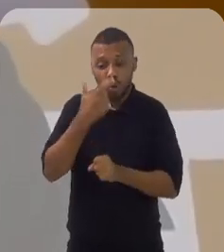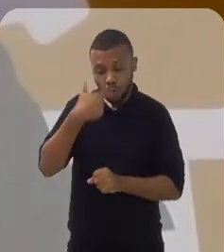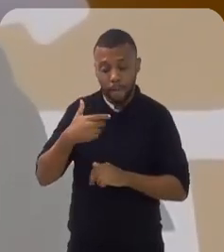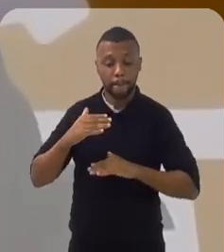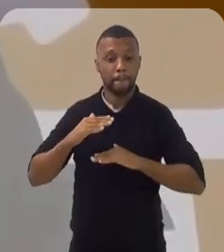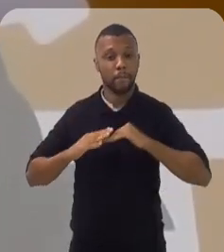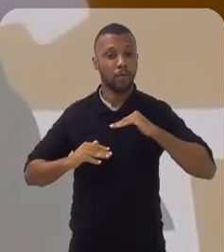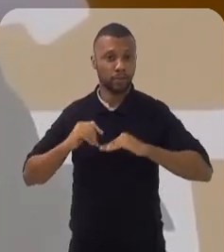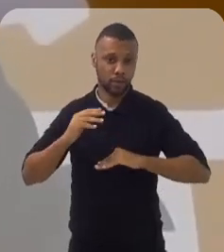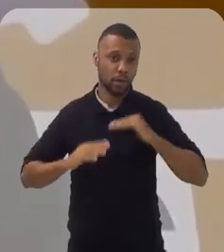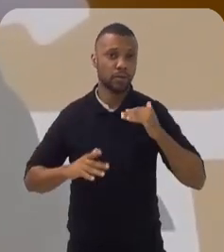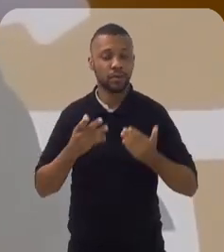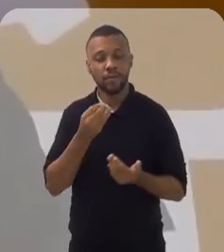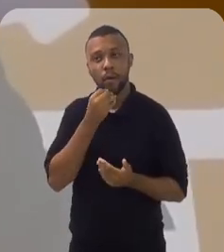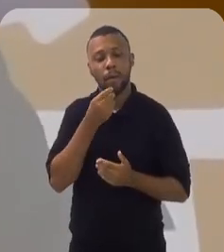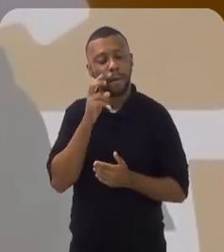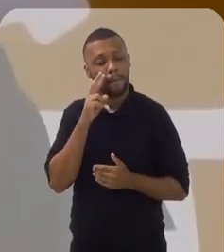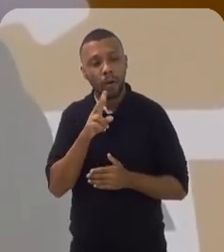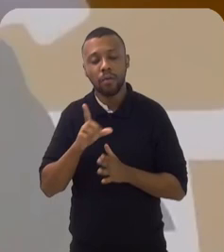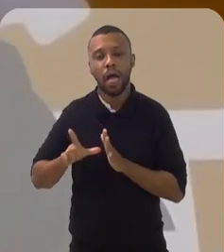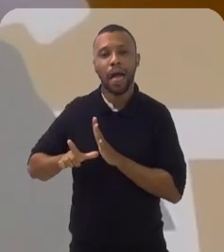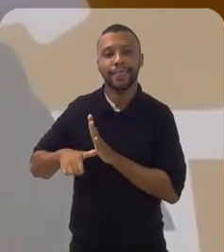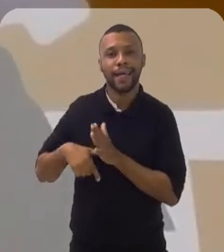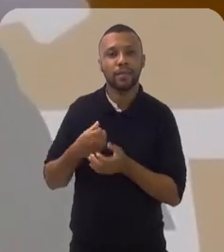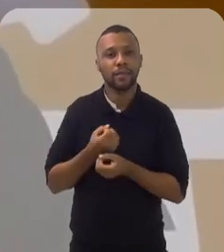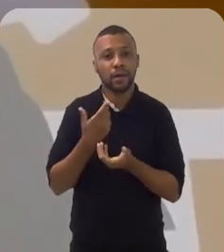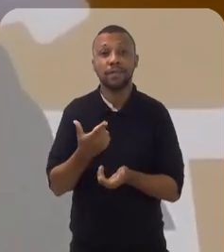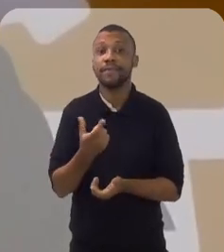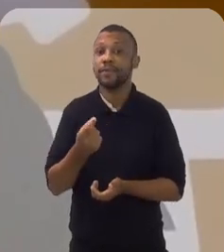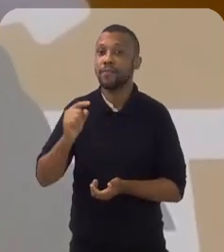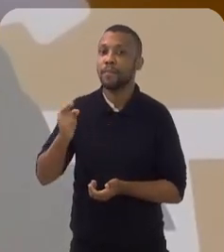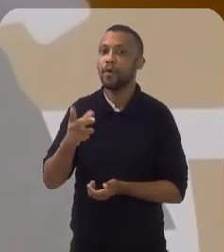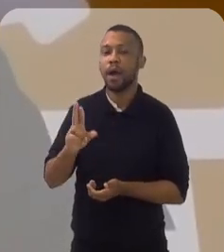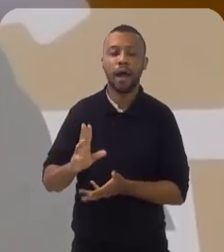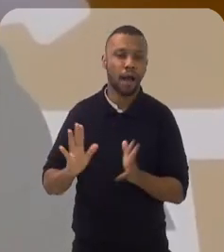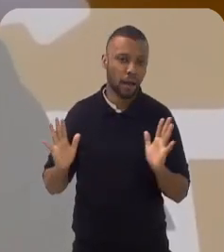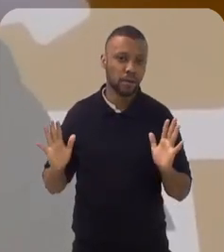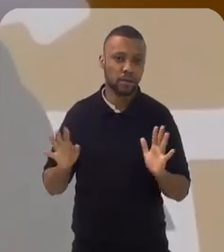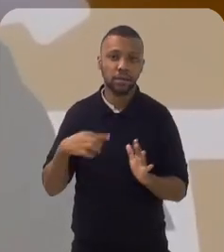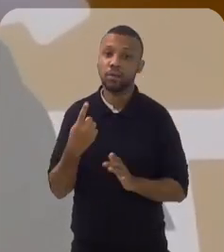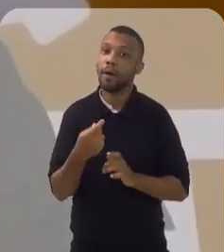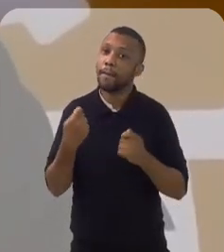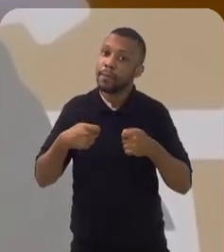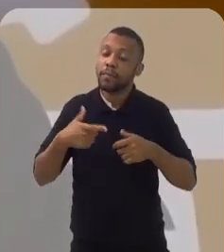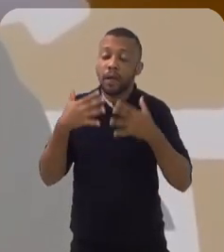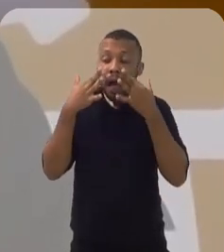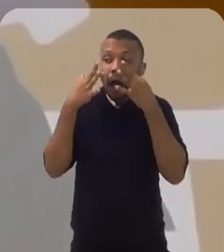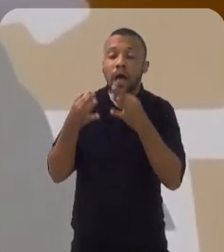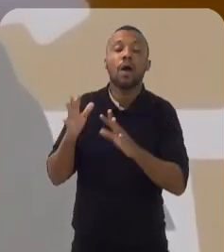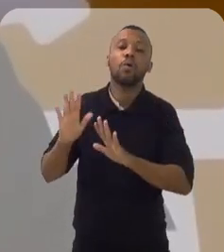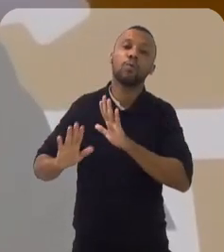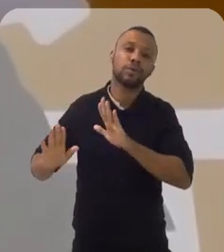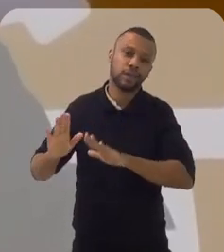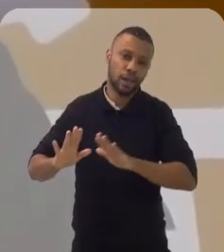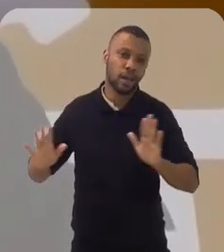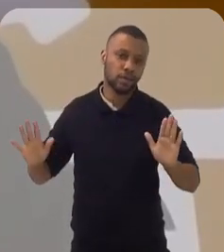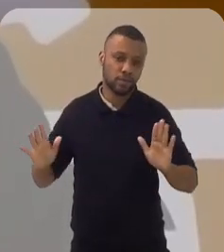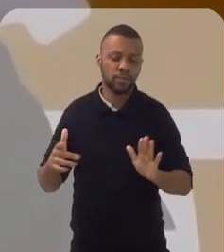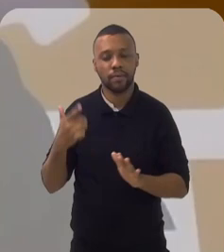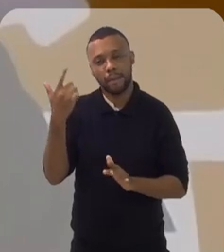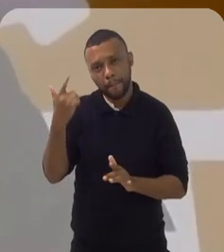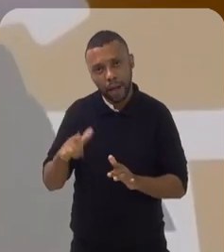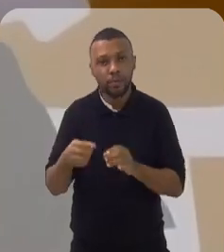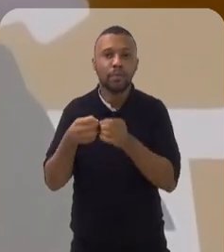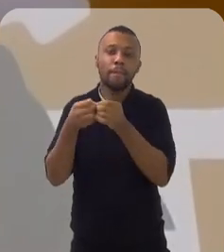eu, como profissional, já tive oportunidade de ver multas por atraso na entrega de R$20 mil. Então, precisamos tomar cuidado mesmo, para que isso não